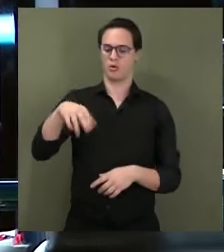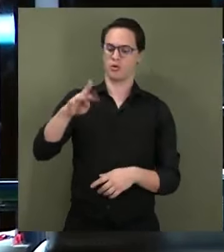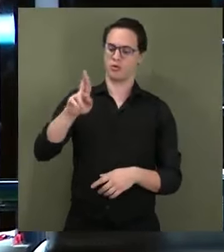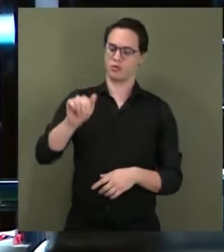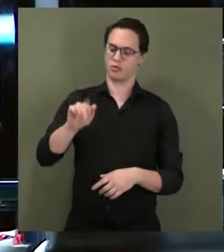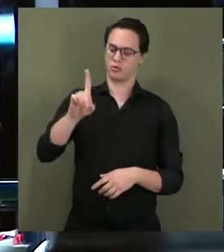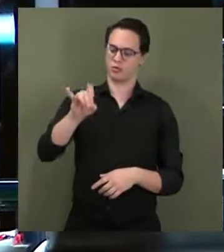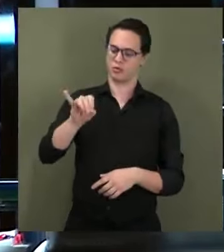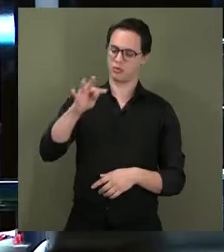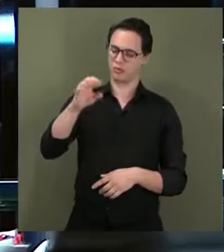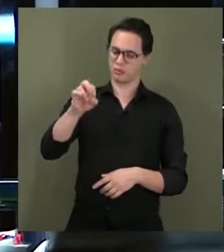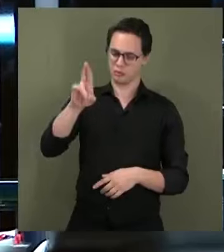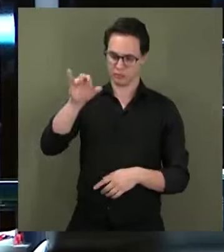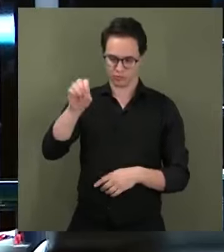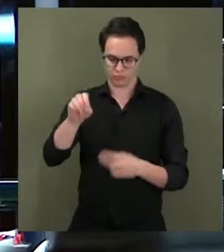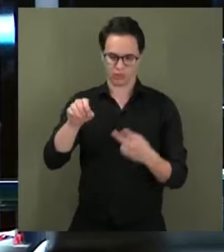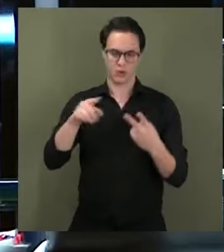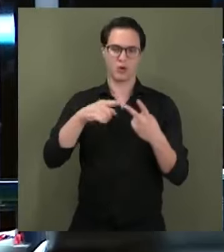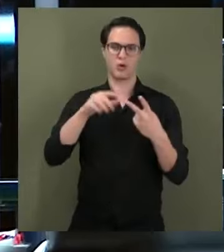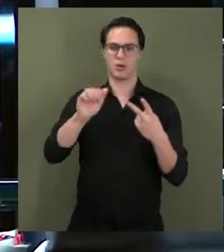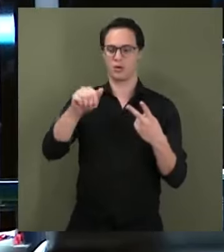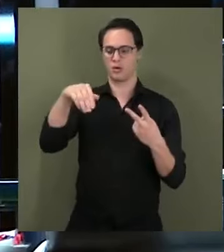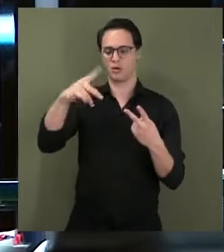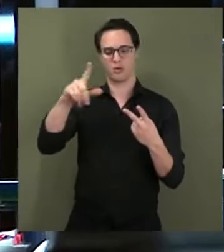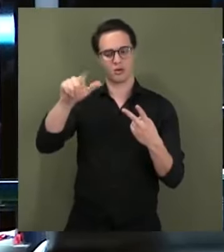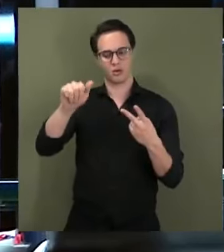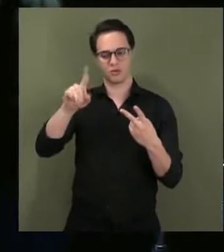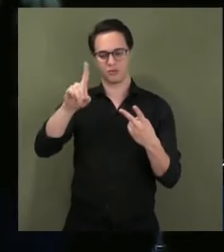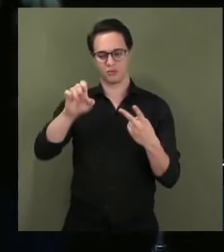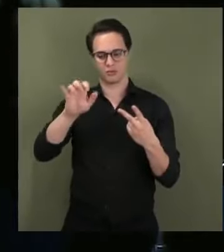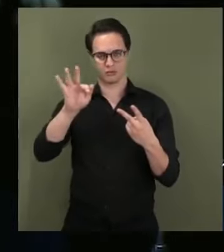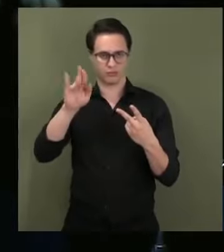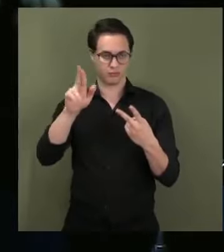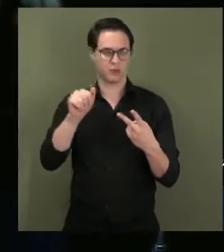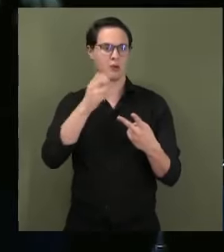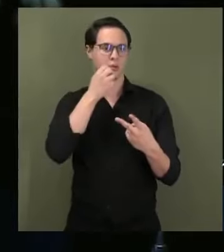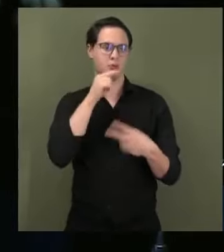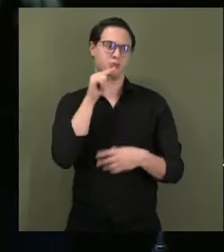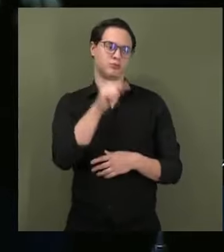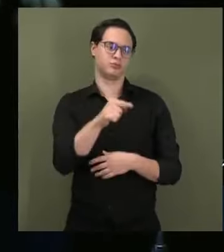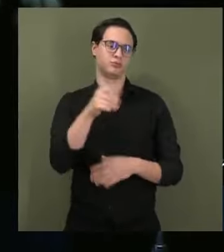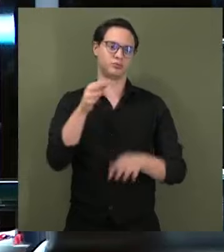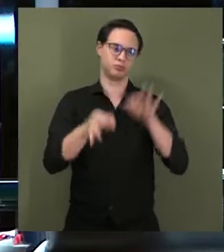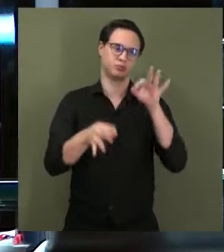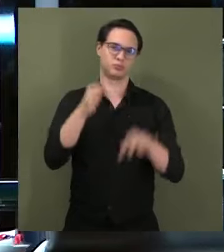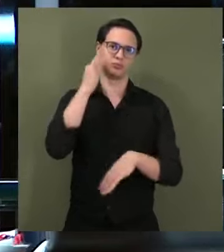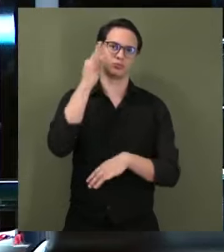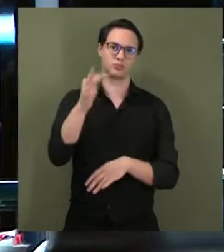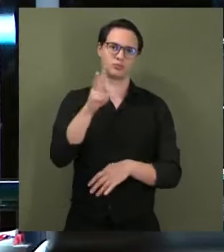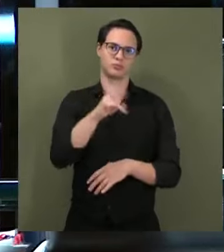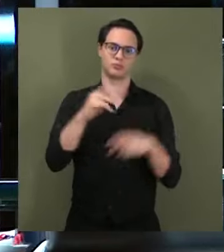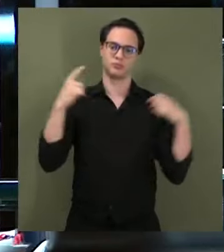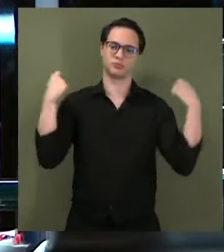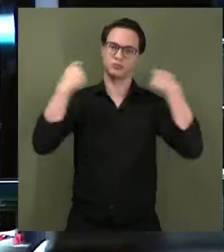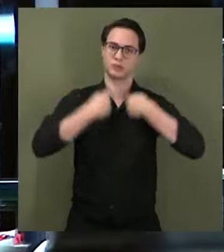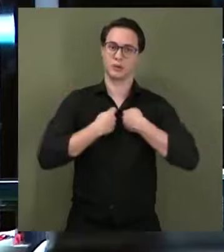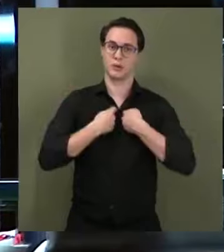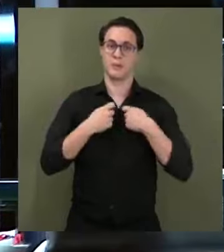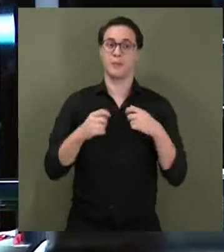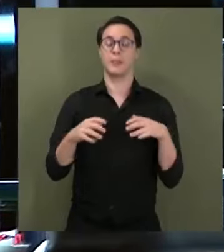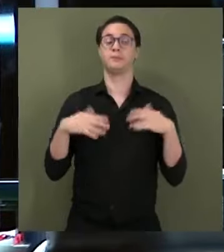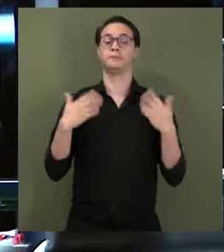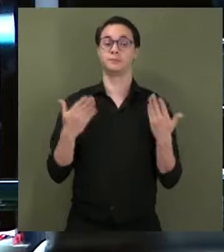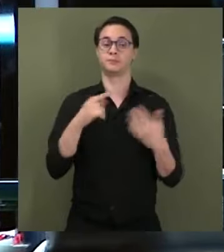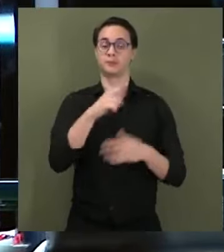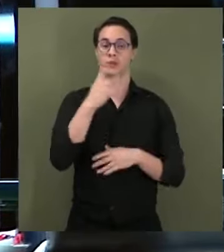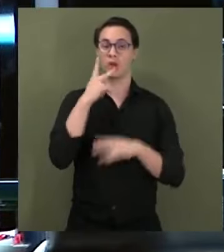realmente algo fundamental para um juiz, que Vossa Excelência voltará a ser dentro de 48 horas. Vossa Excelência também fala